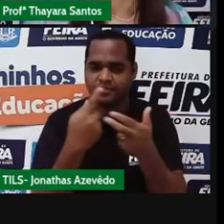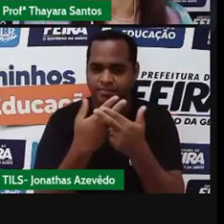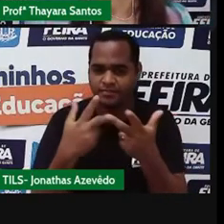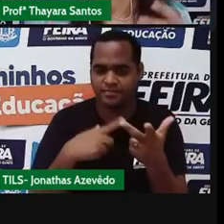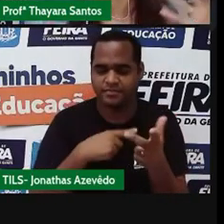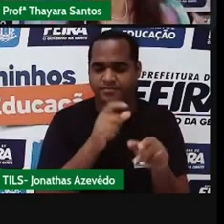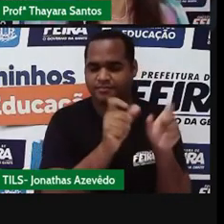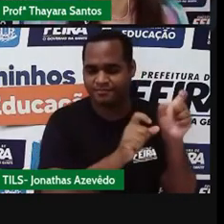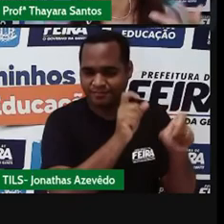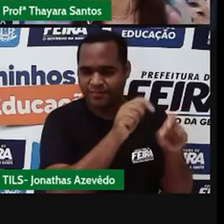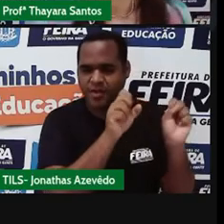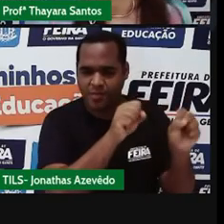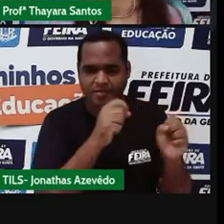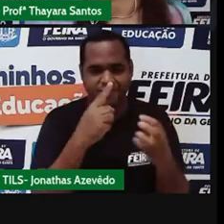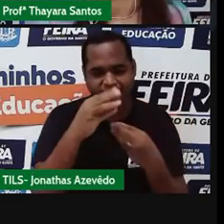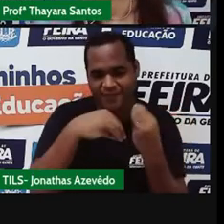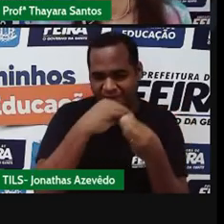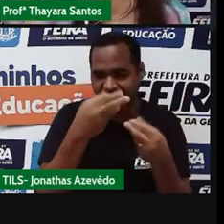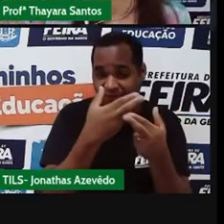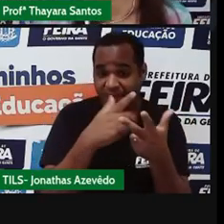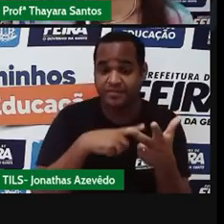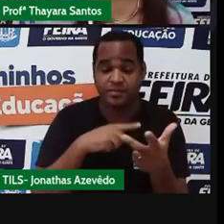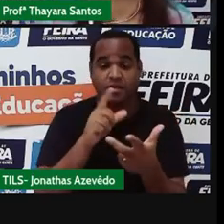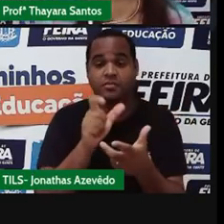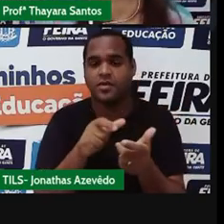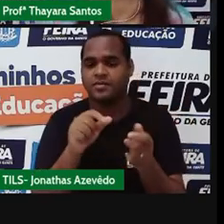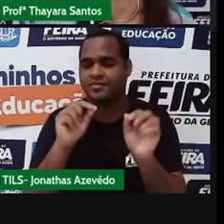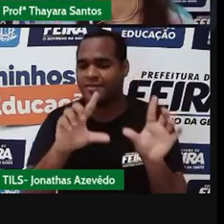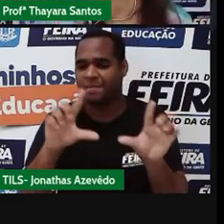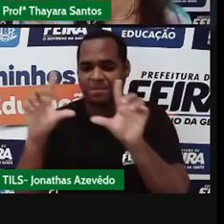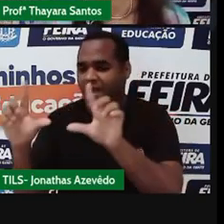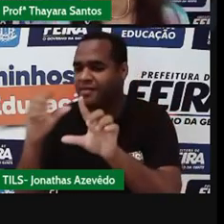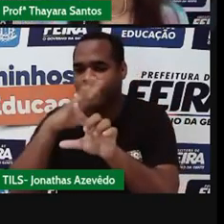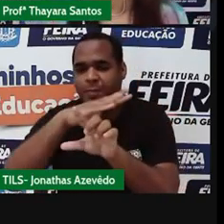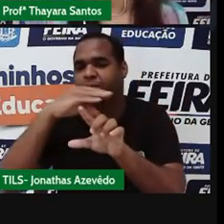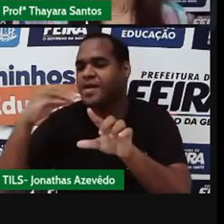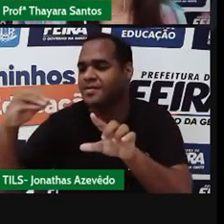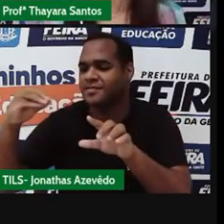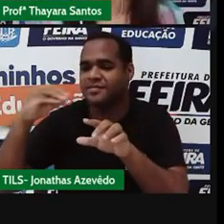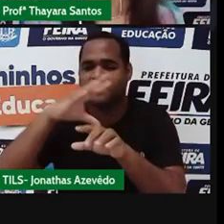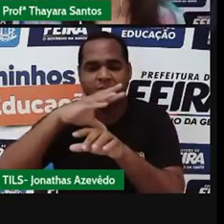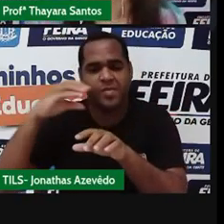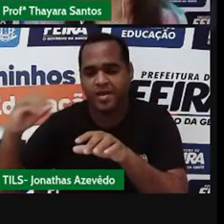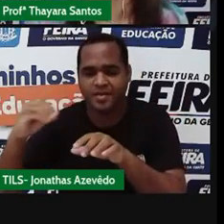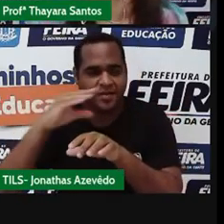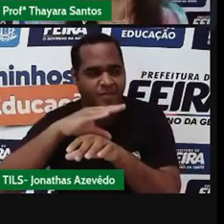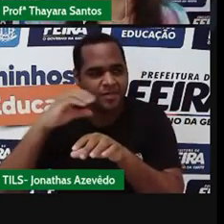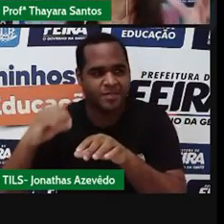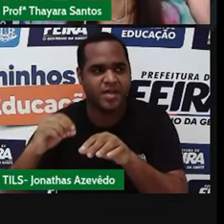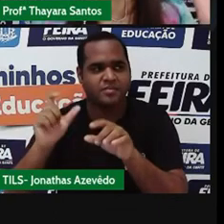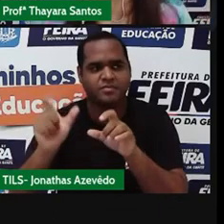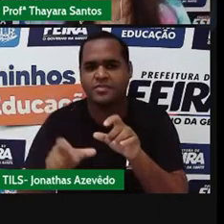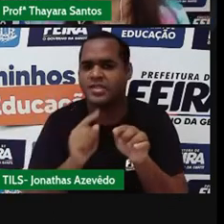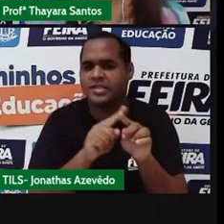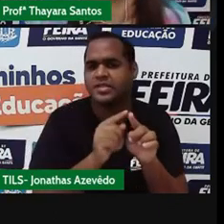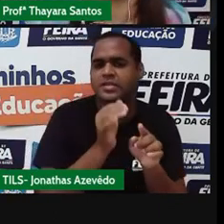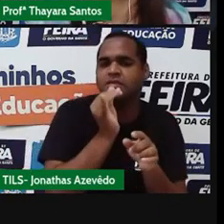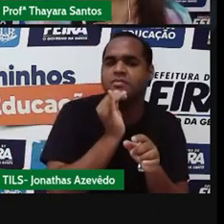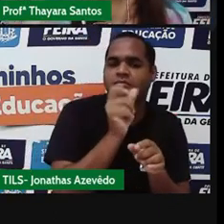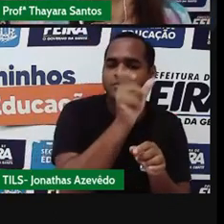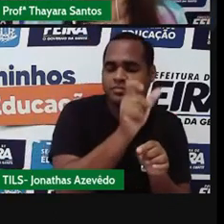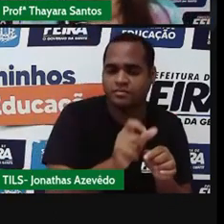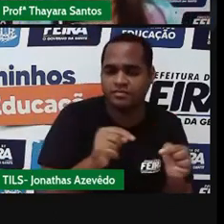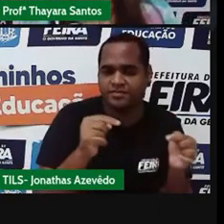os exemplos de misturas e de substâncias. Do outro vai ter as caixinhas e vocês vão precisar classificar esses exemplos. Dizer quais são